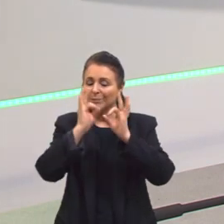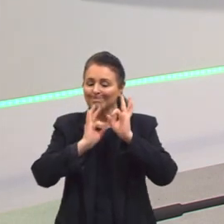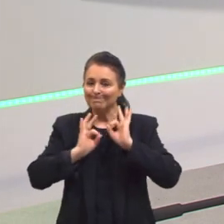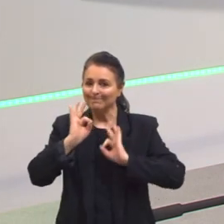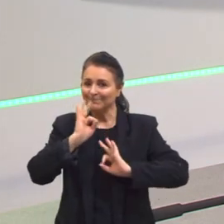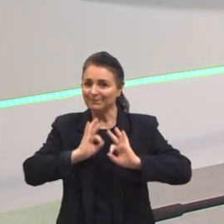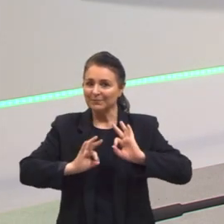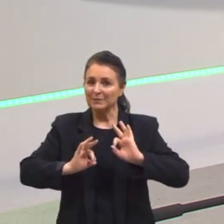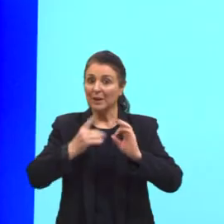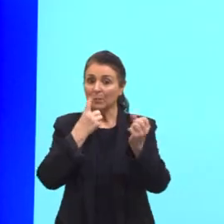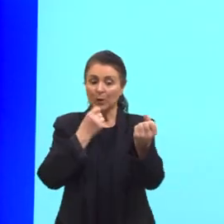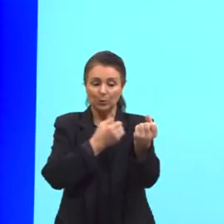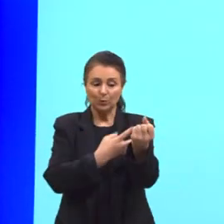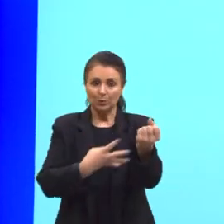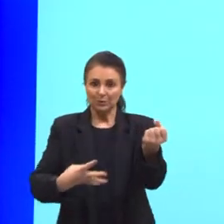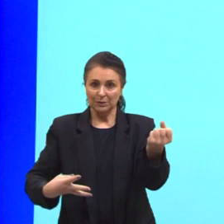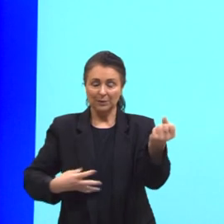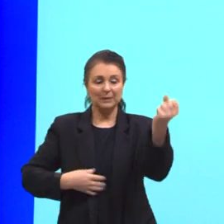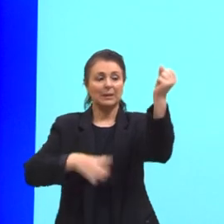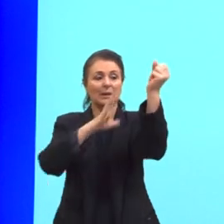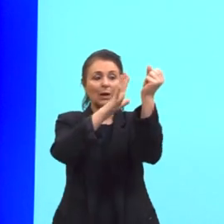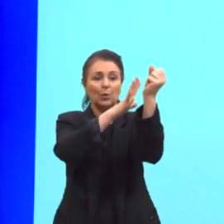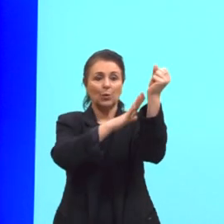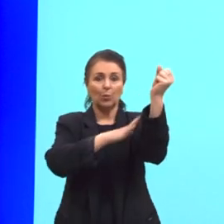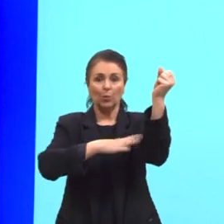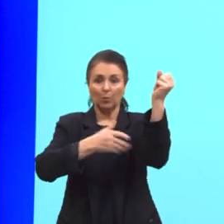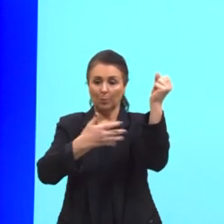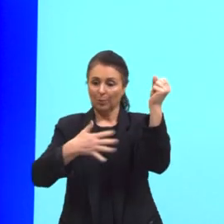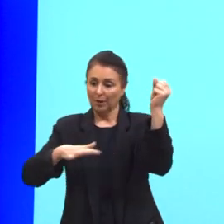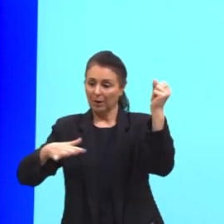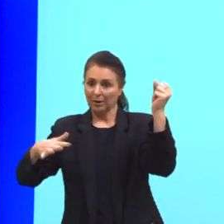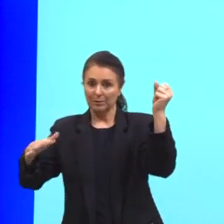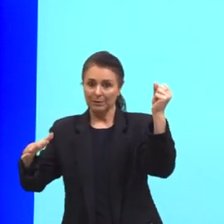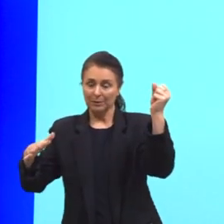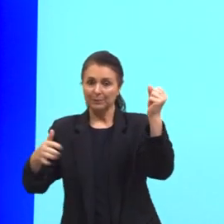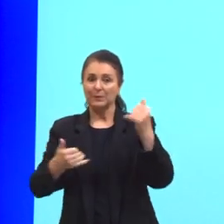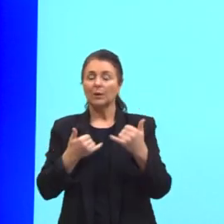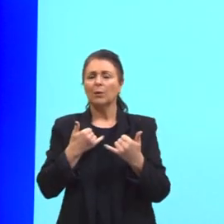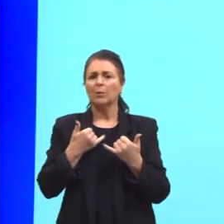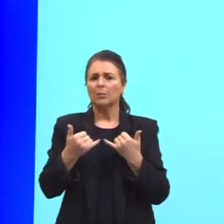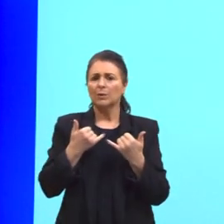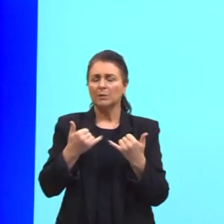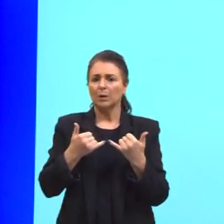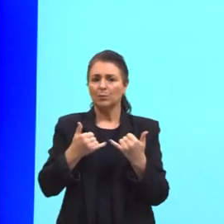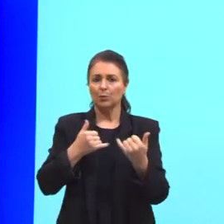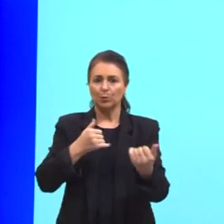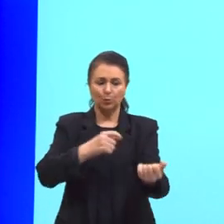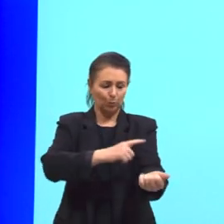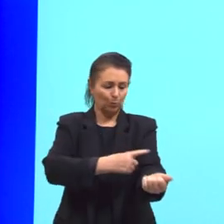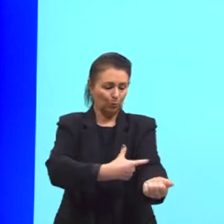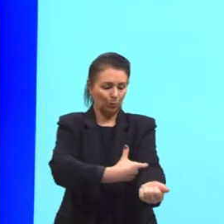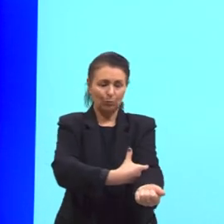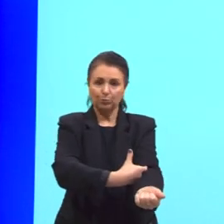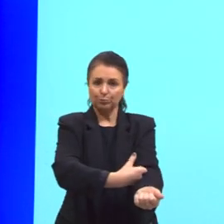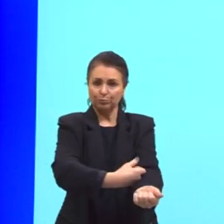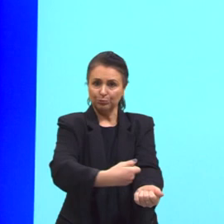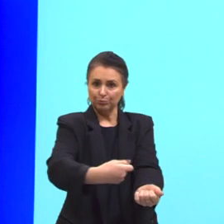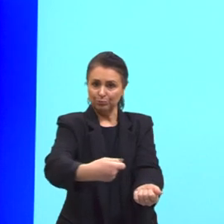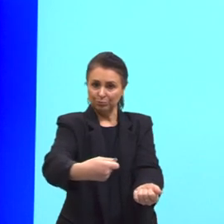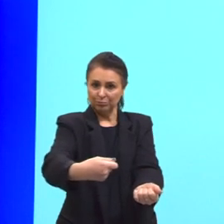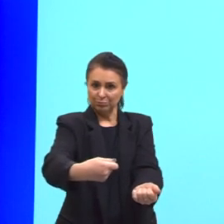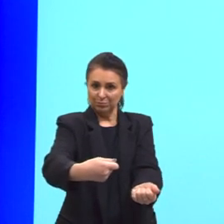Então, nós temos o plasma. Se a pessoa tira, por exemplo, o sangue e coloca aqui num